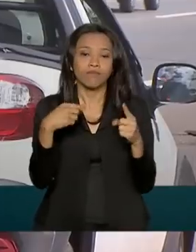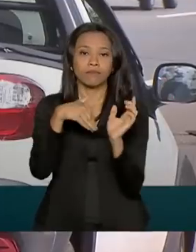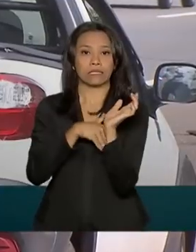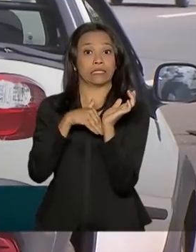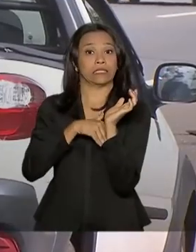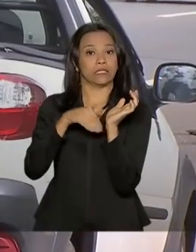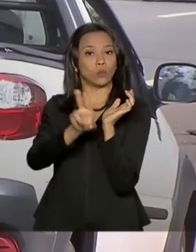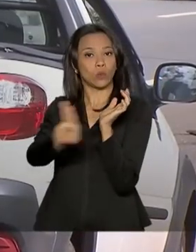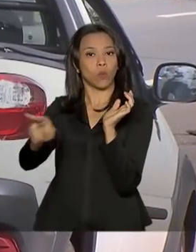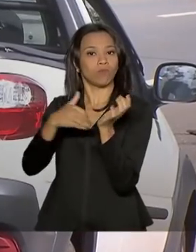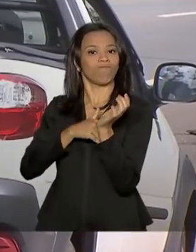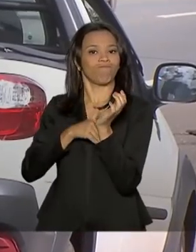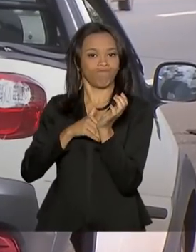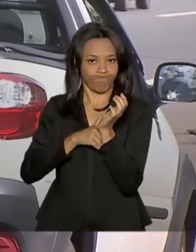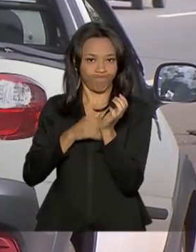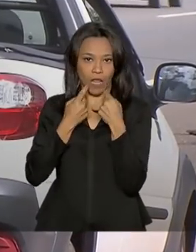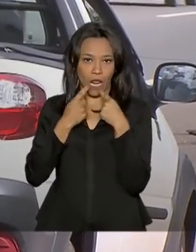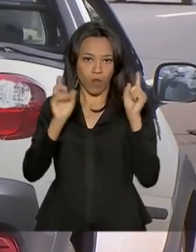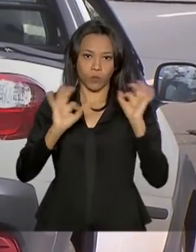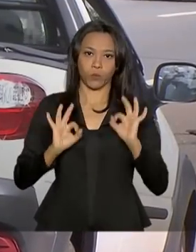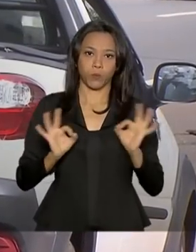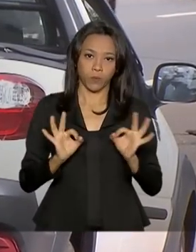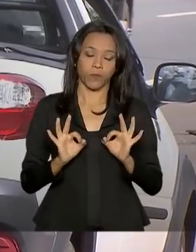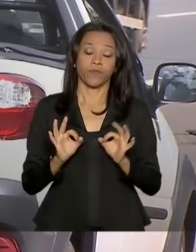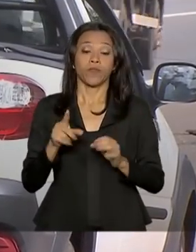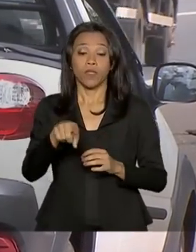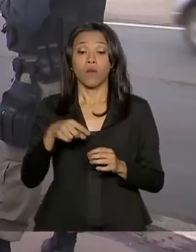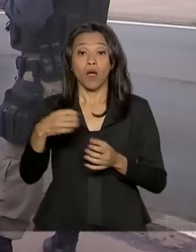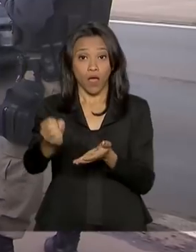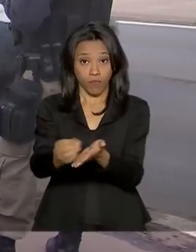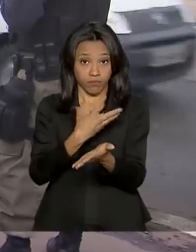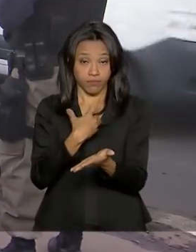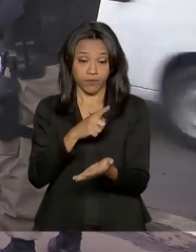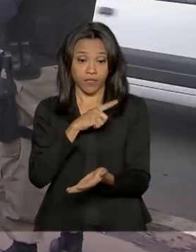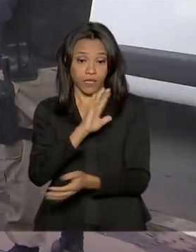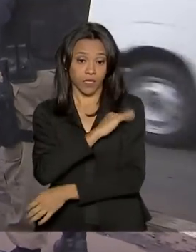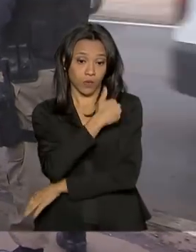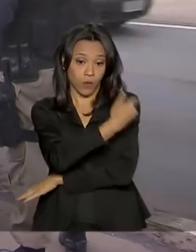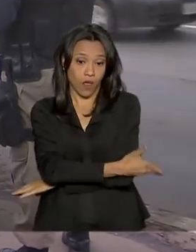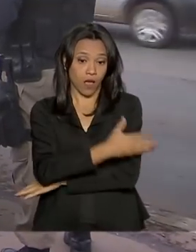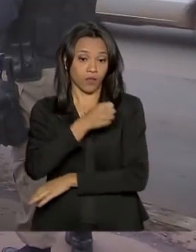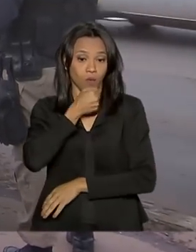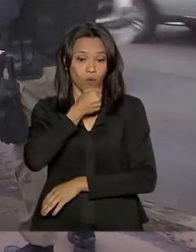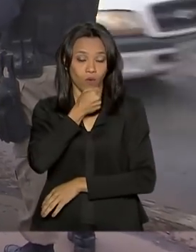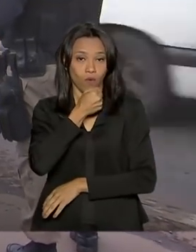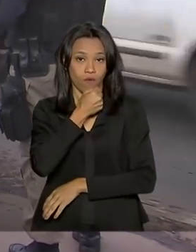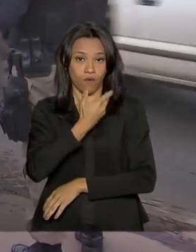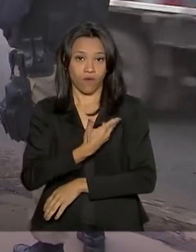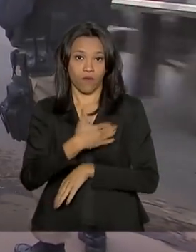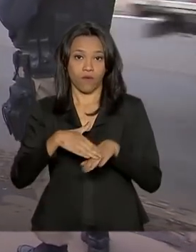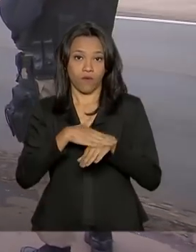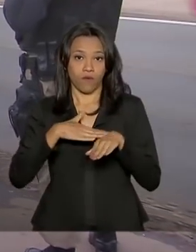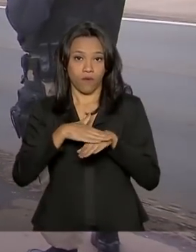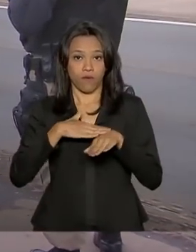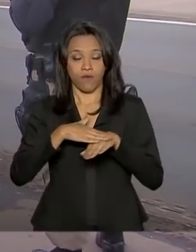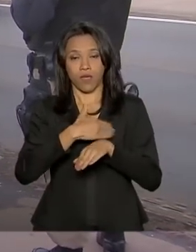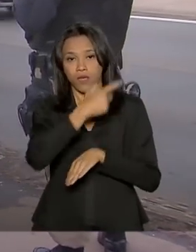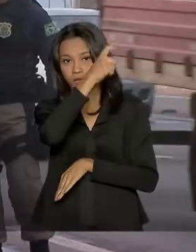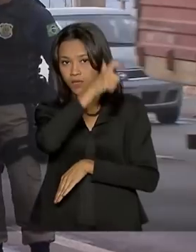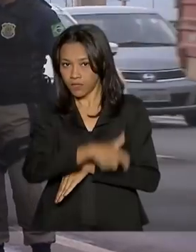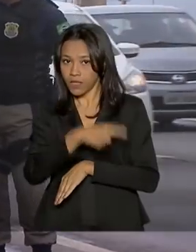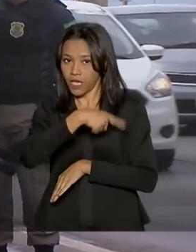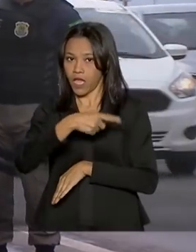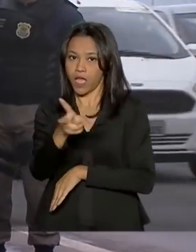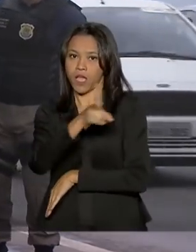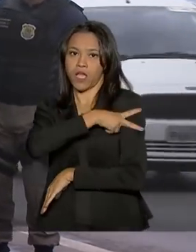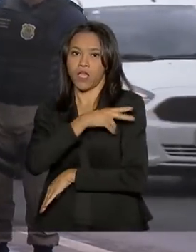garantido. Sobre essa possibilidade de enviar as denúncias por meio de WhatsApp, está aqui do meu lado. A gente conversa agora com o inspetor Marcelo Vinícius, que é chefe da